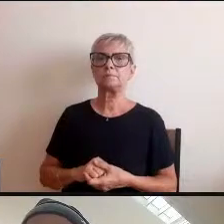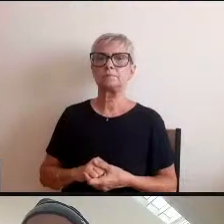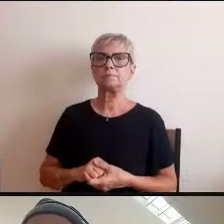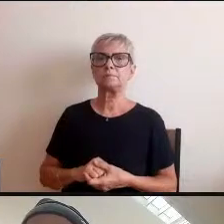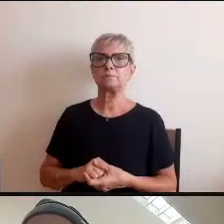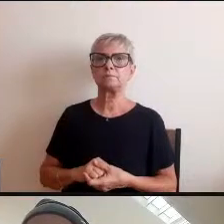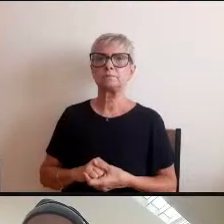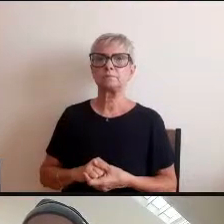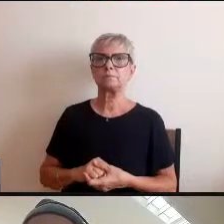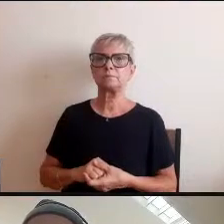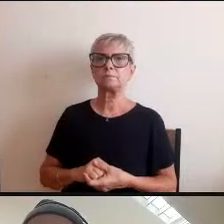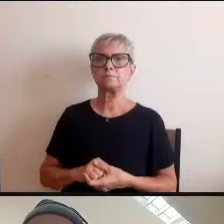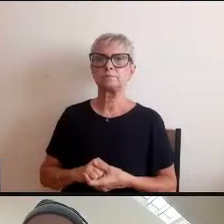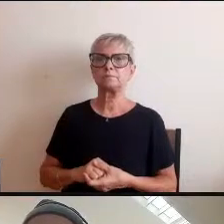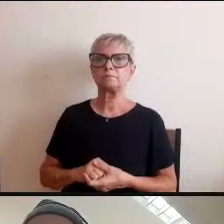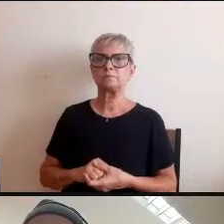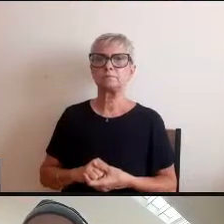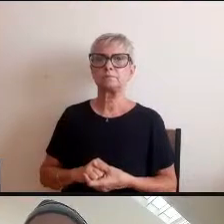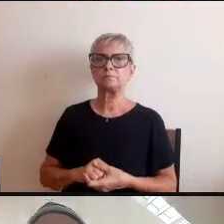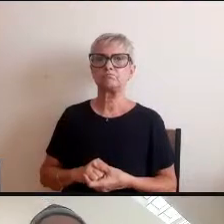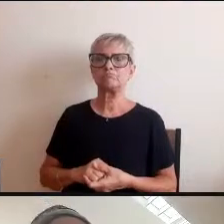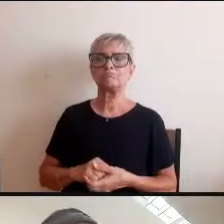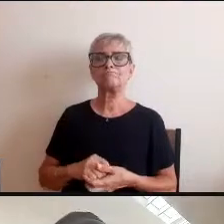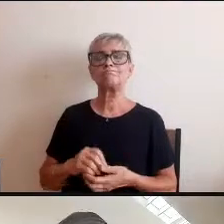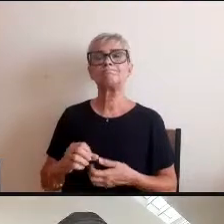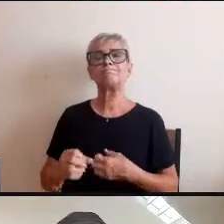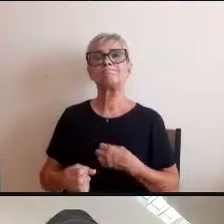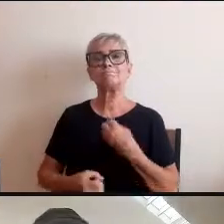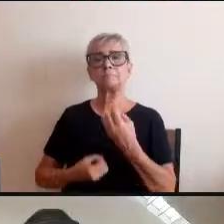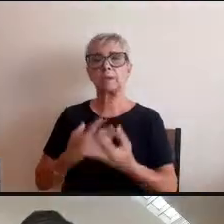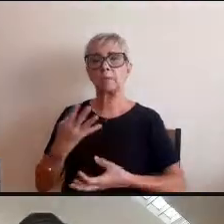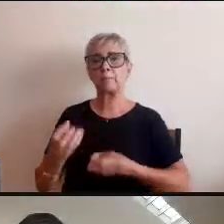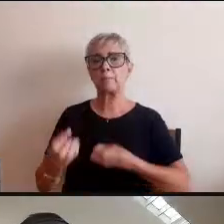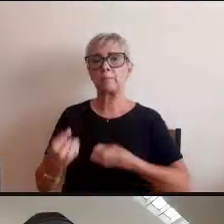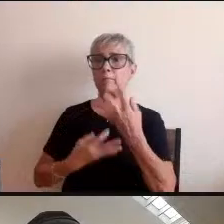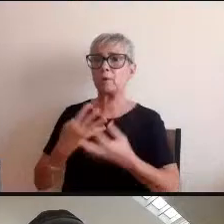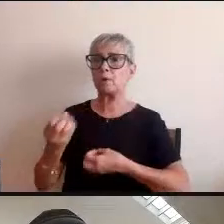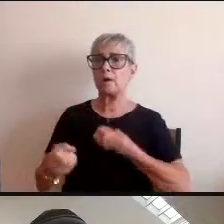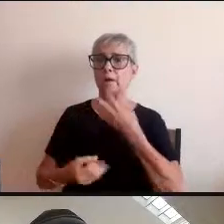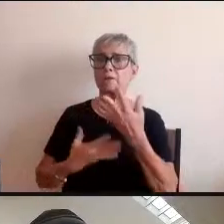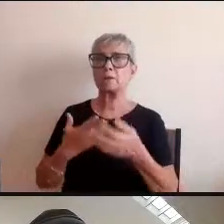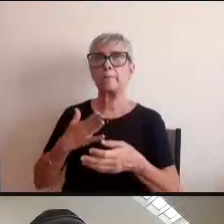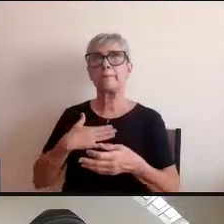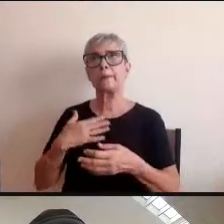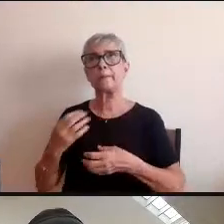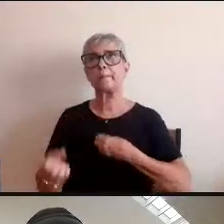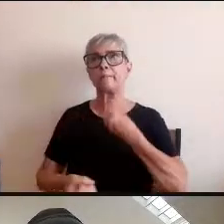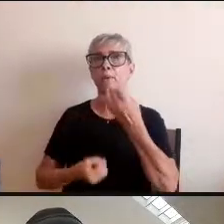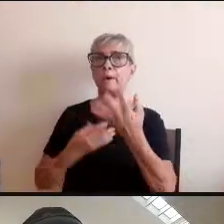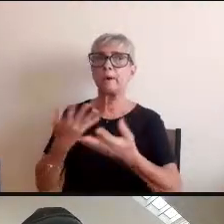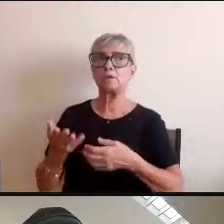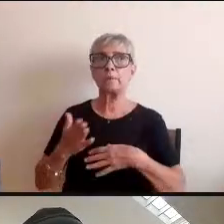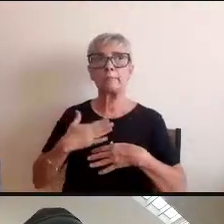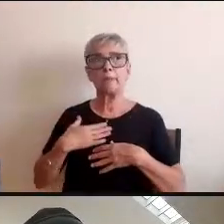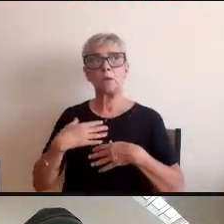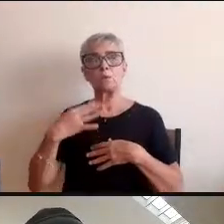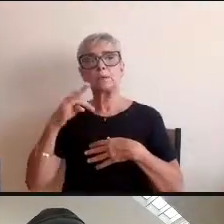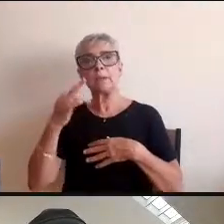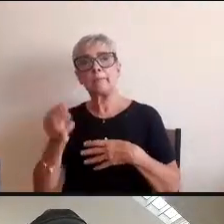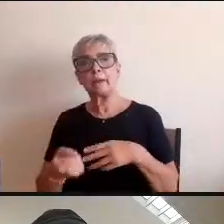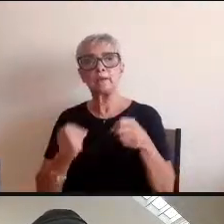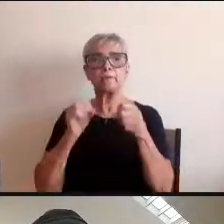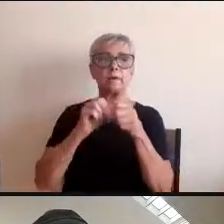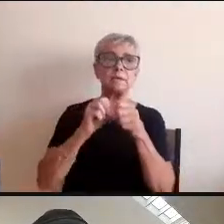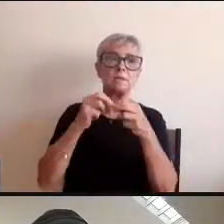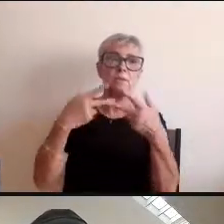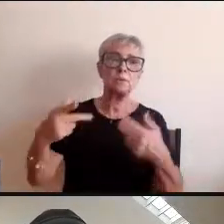você fala muito em poética a poética a minha poética o meu trabalho estou fazendo isso a poética do